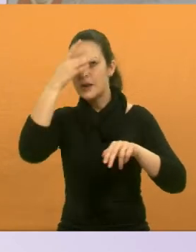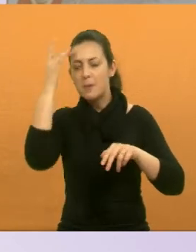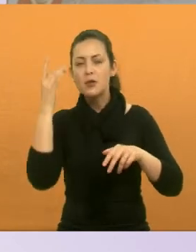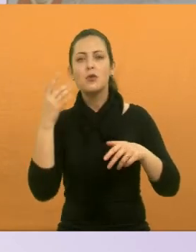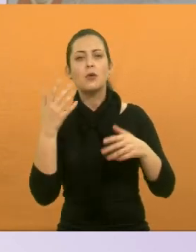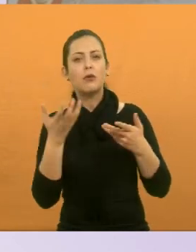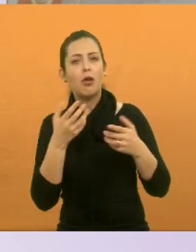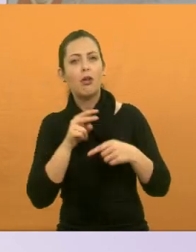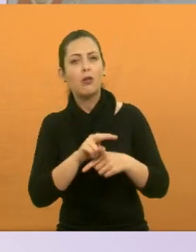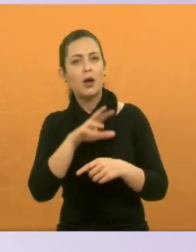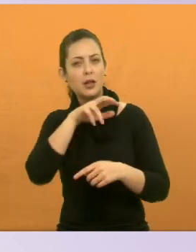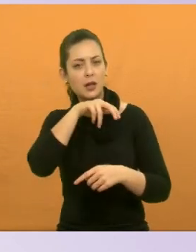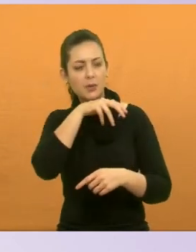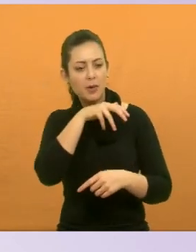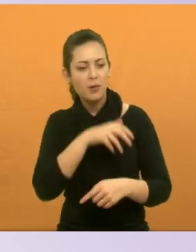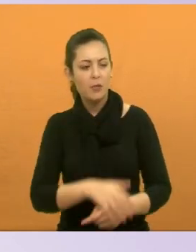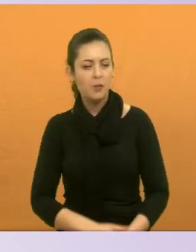mesmo.